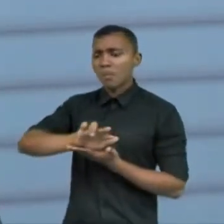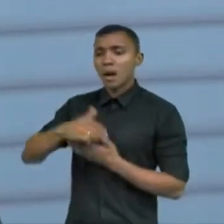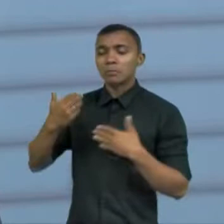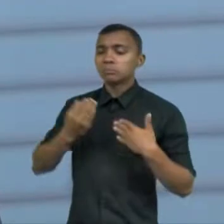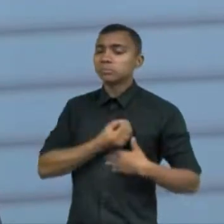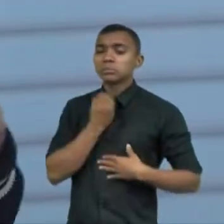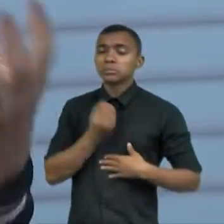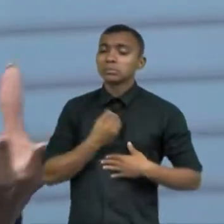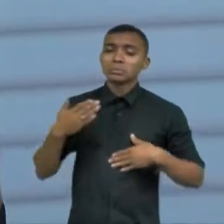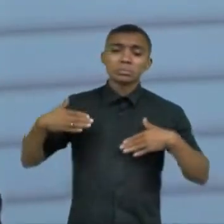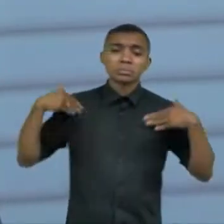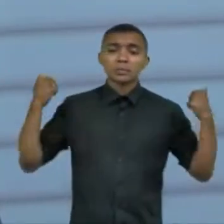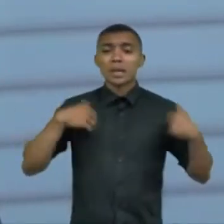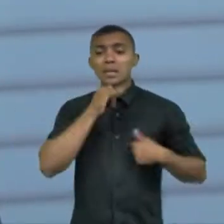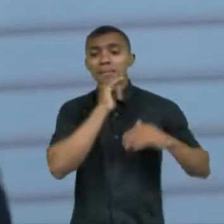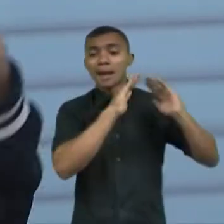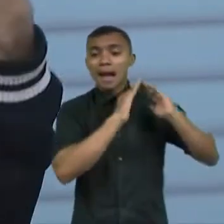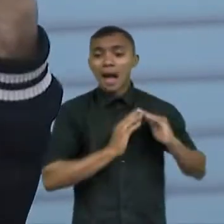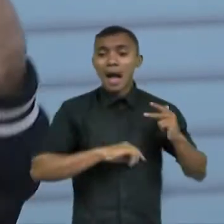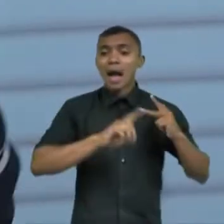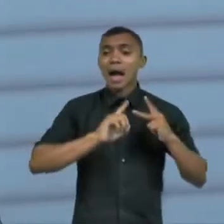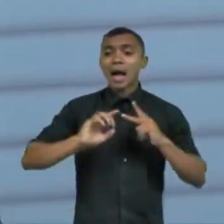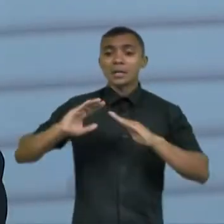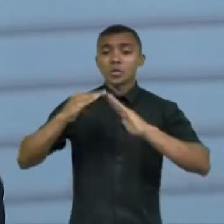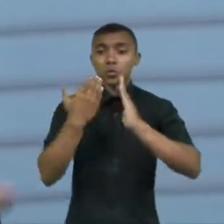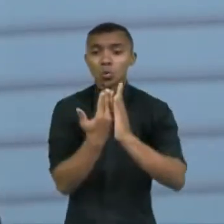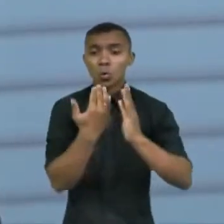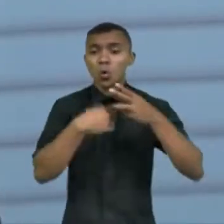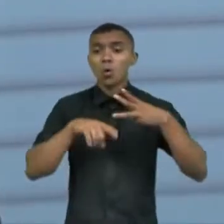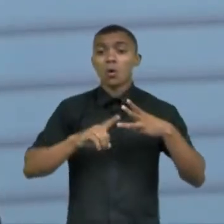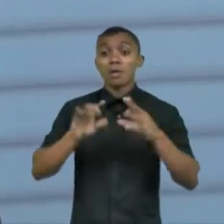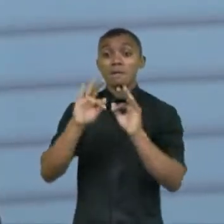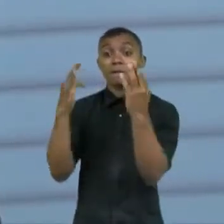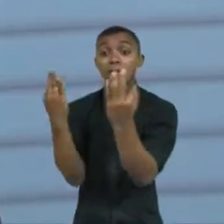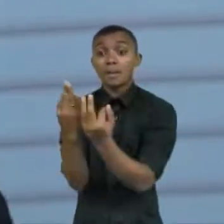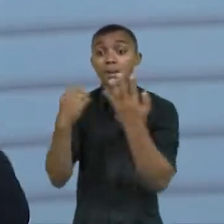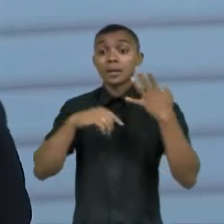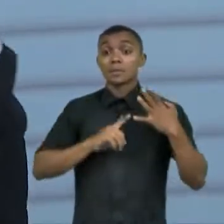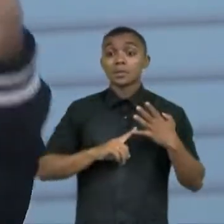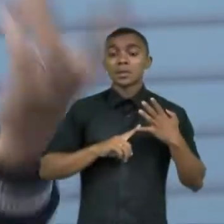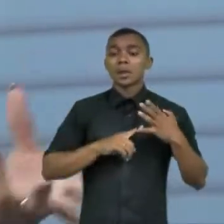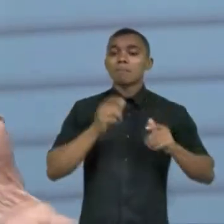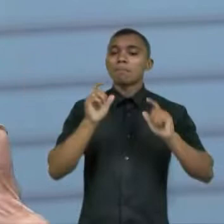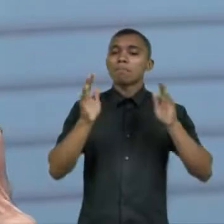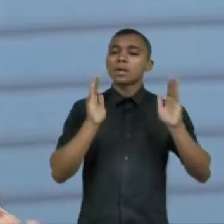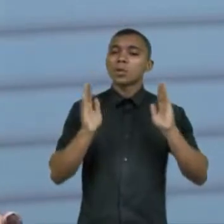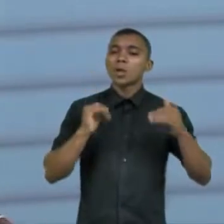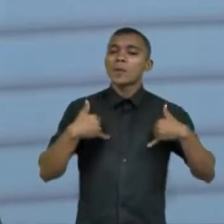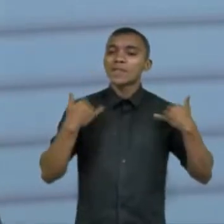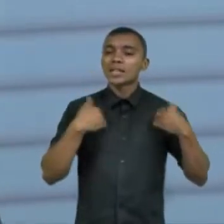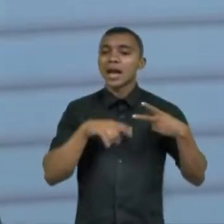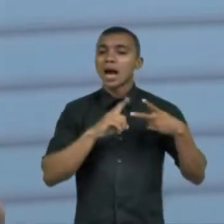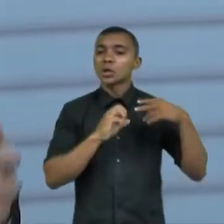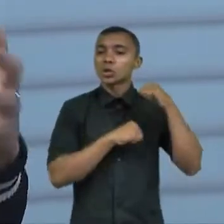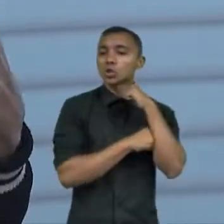diária dele em casa na escola com a família num aniversário num shopping